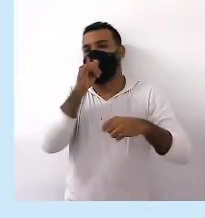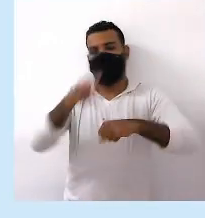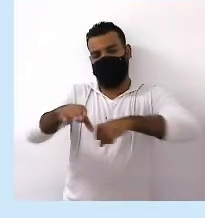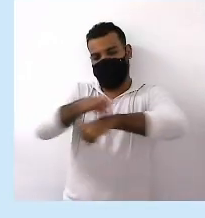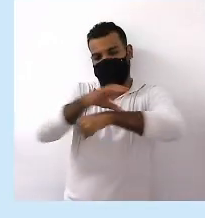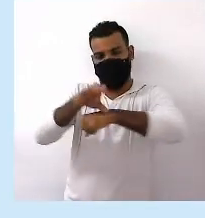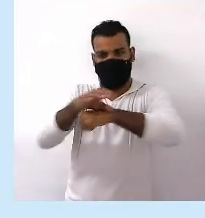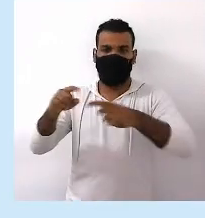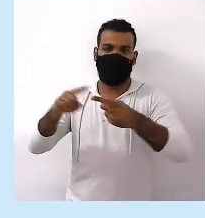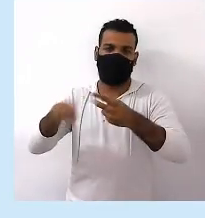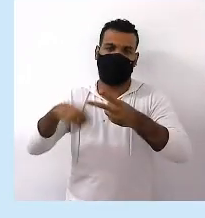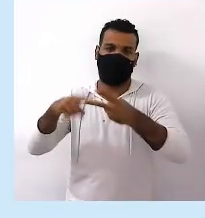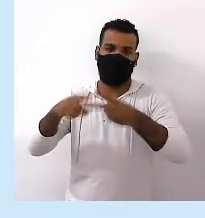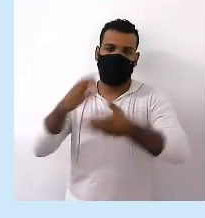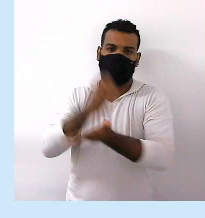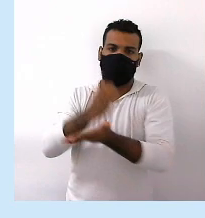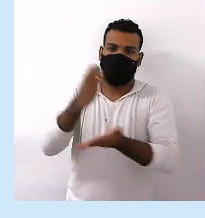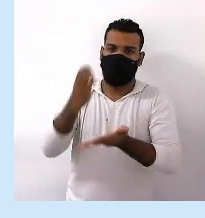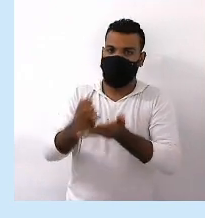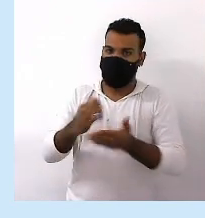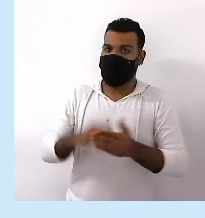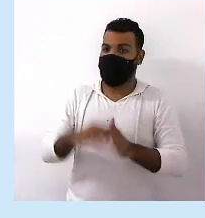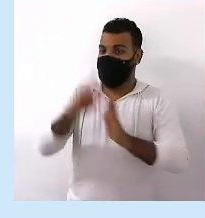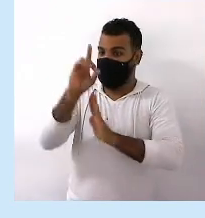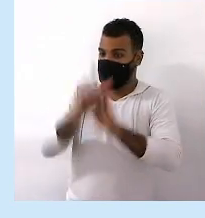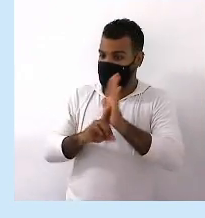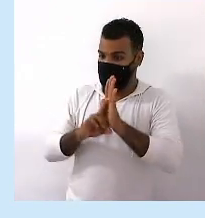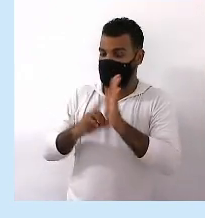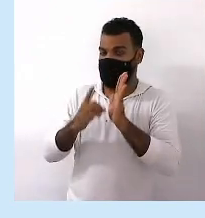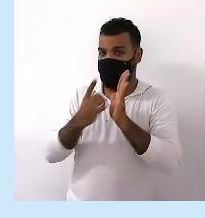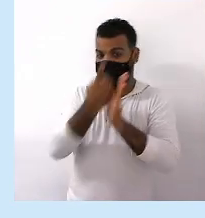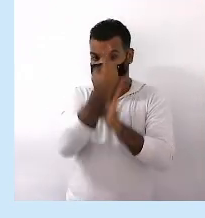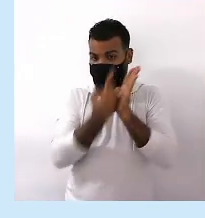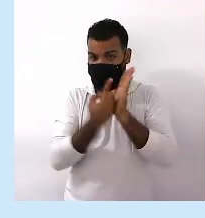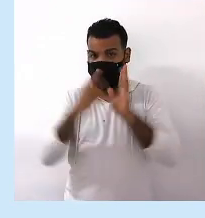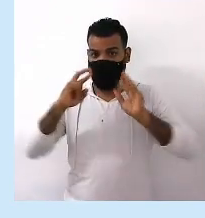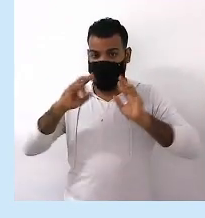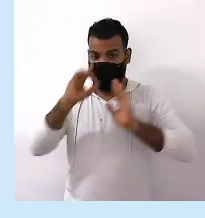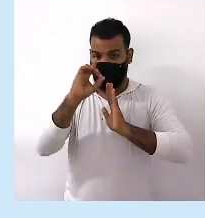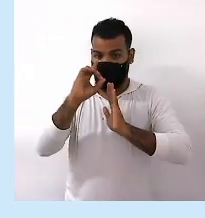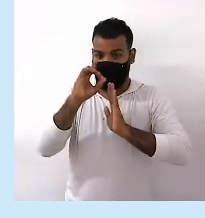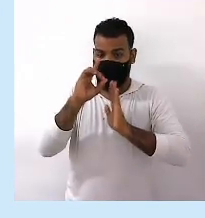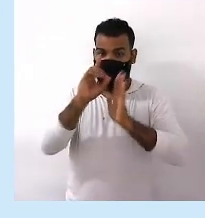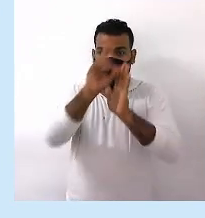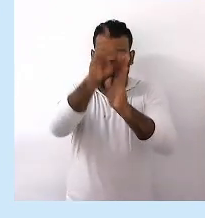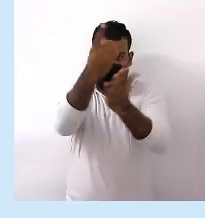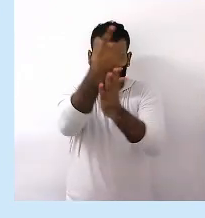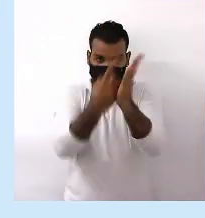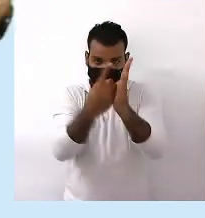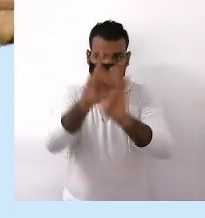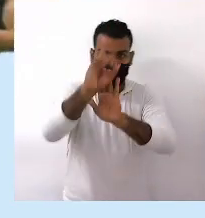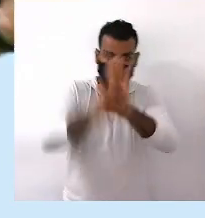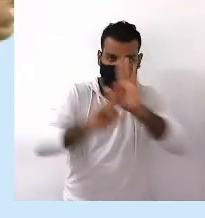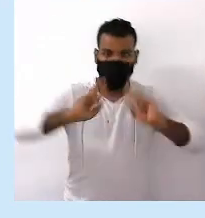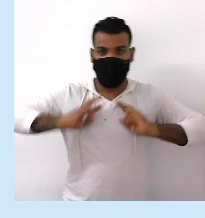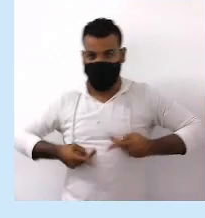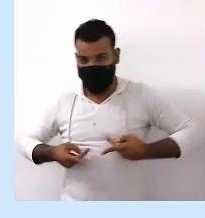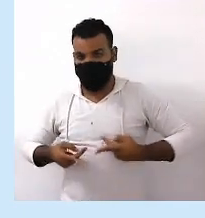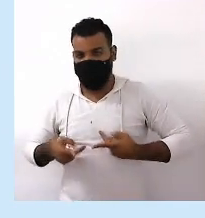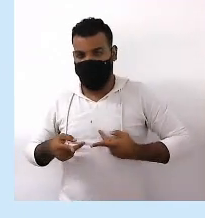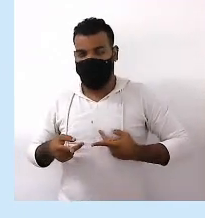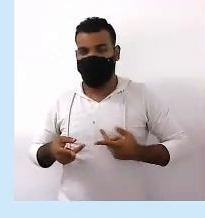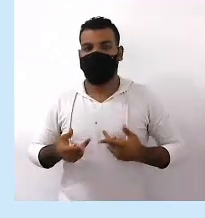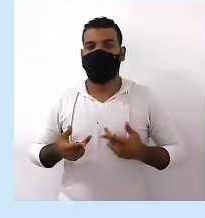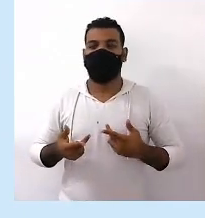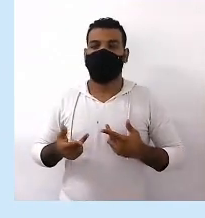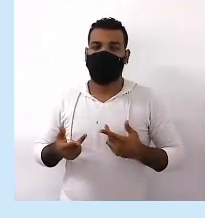No ECA Na Declaração dos Direitos Humanos Eles estão ali Presentes No Código do Trânsito Brasileiro De forma escrita Do que? forma